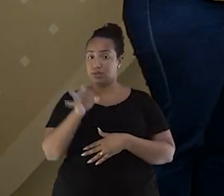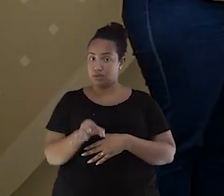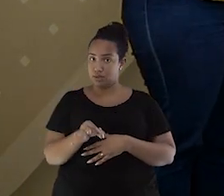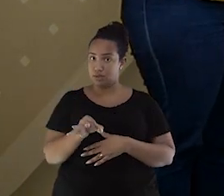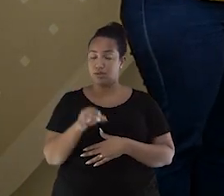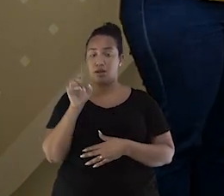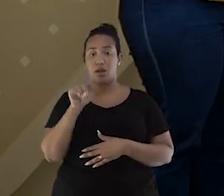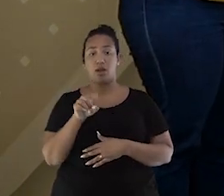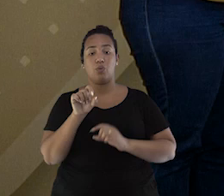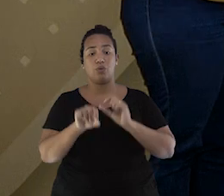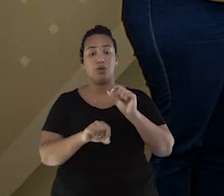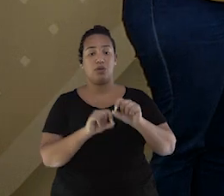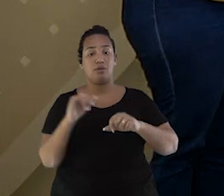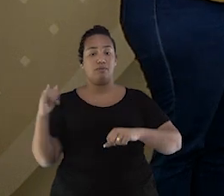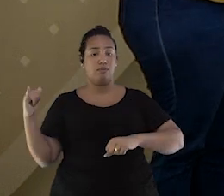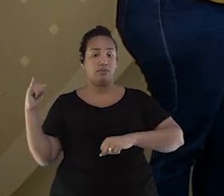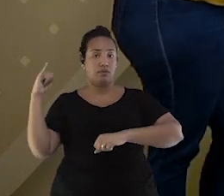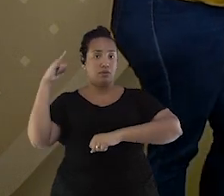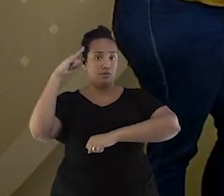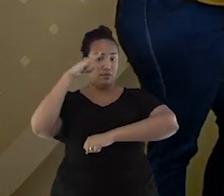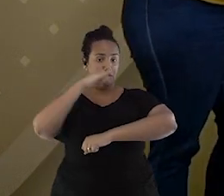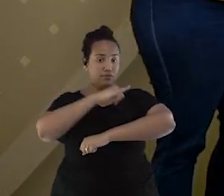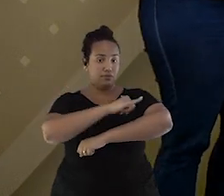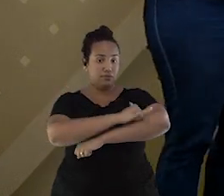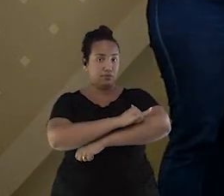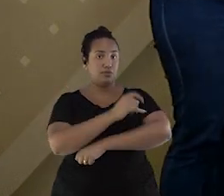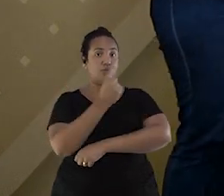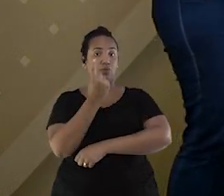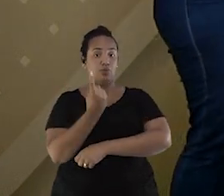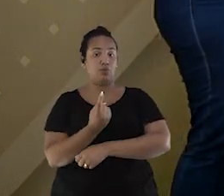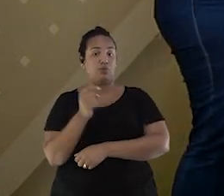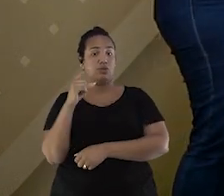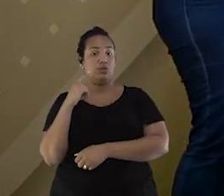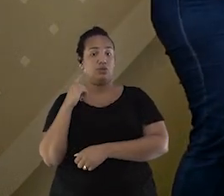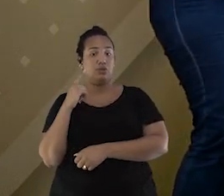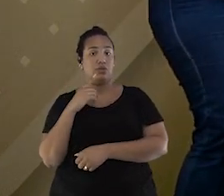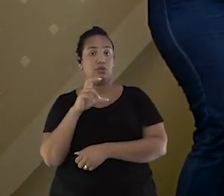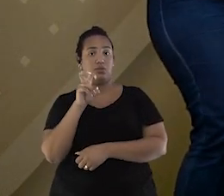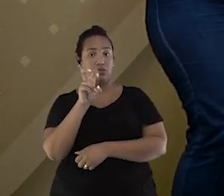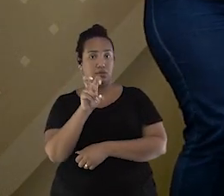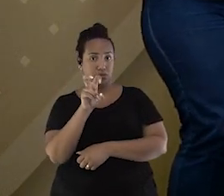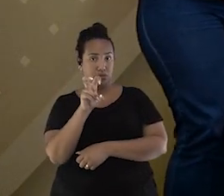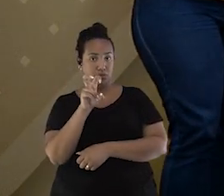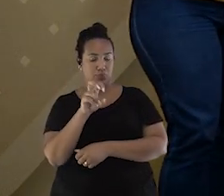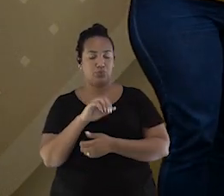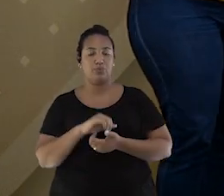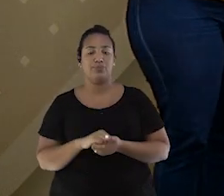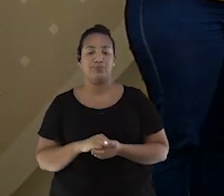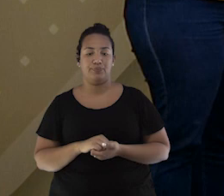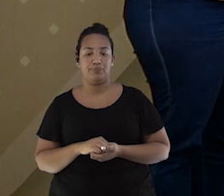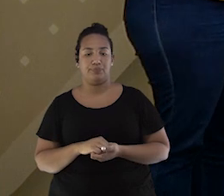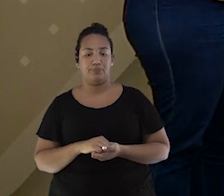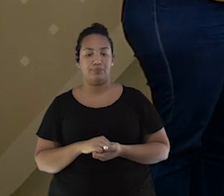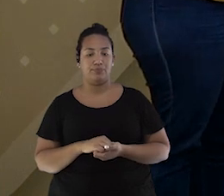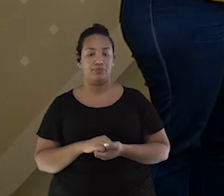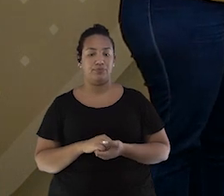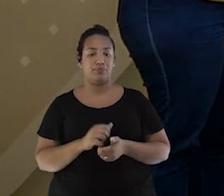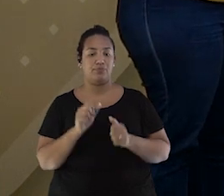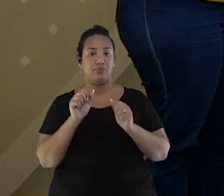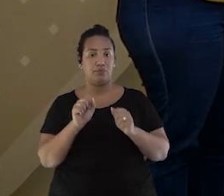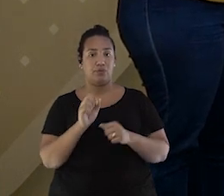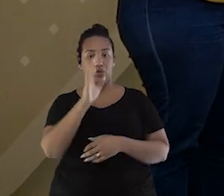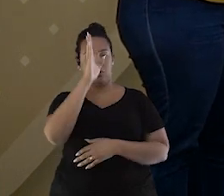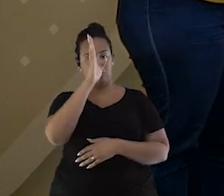um porta-aviões. Um porta-aviões é um navio com cinco quadradinhos. Então, eles estão na vertical